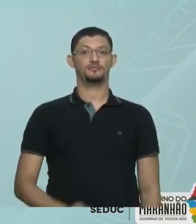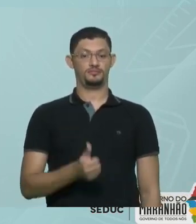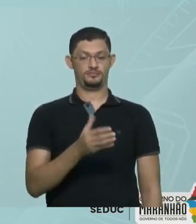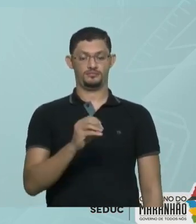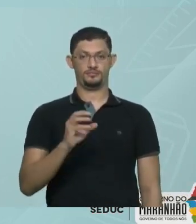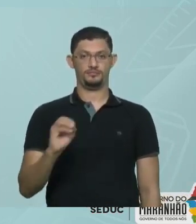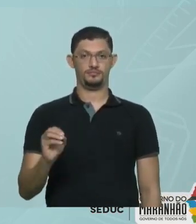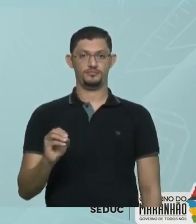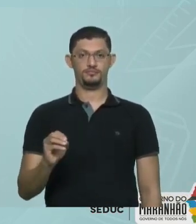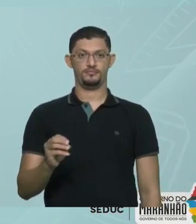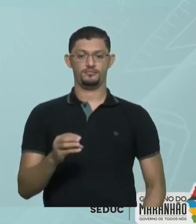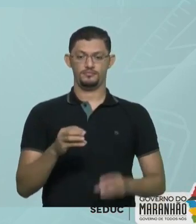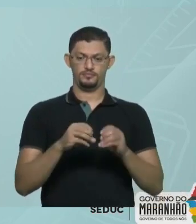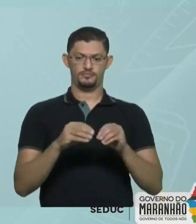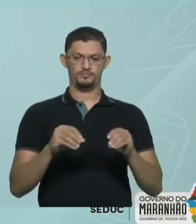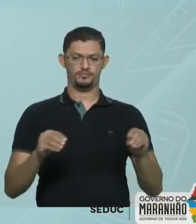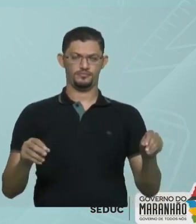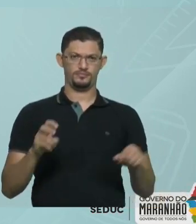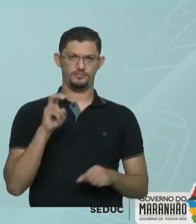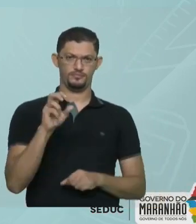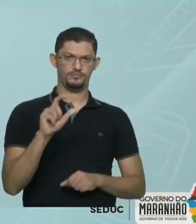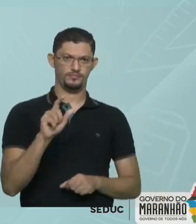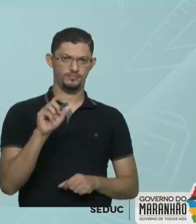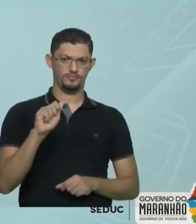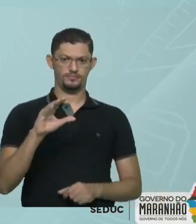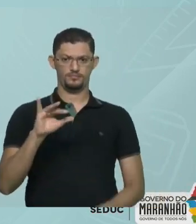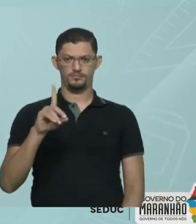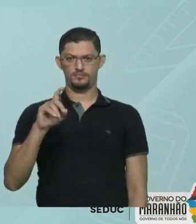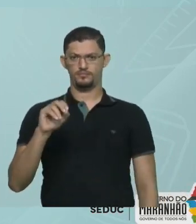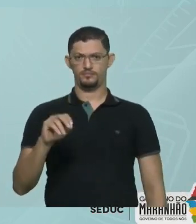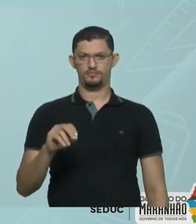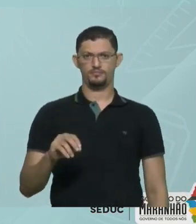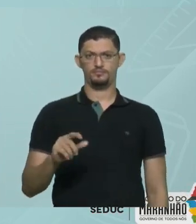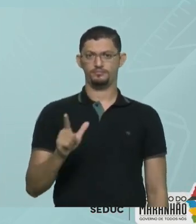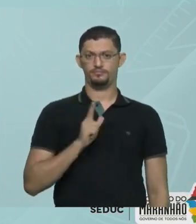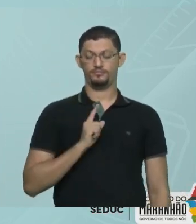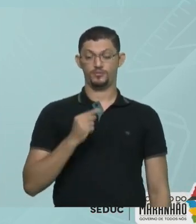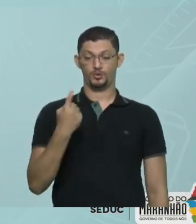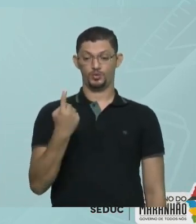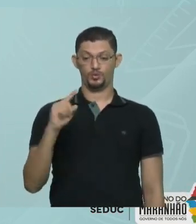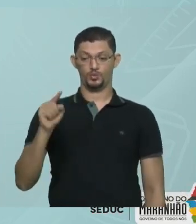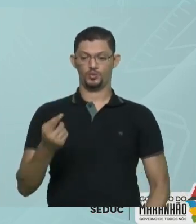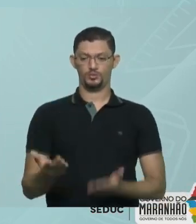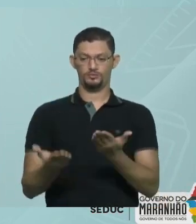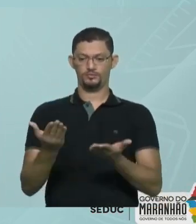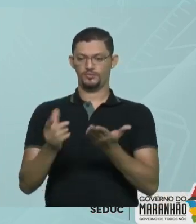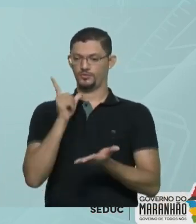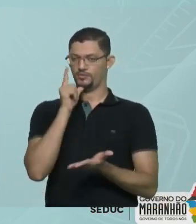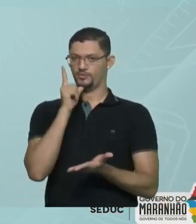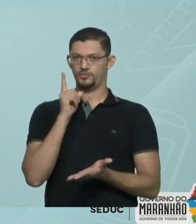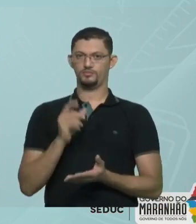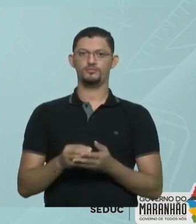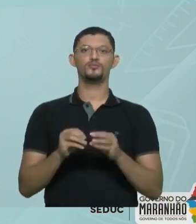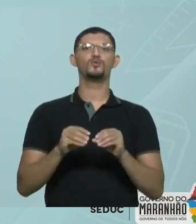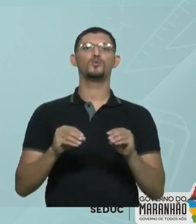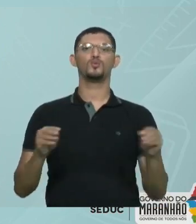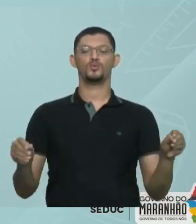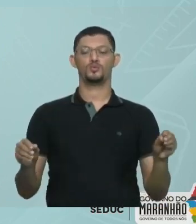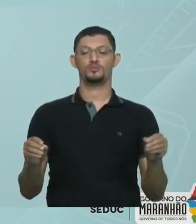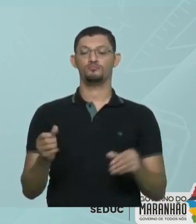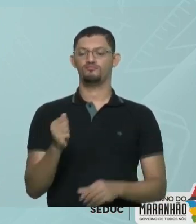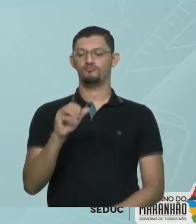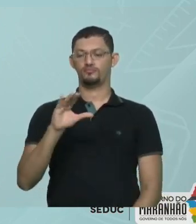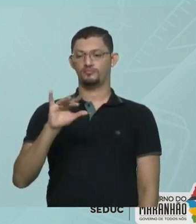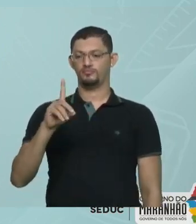gramas de água Dissolve 5 gramas De ácido bórico Como ele tem Mil gramas Ou um quilo Ele vai dissolver Quanto de ácido